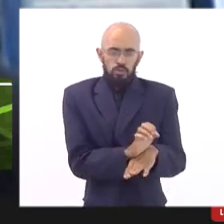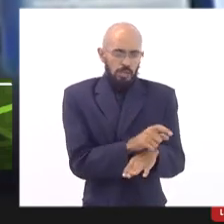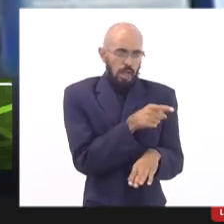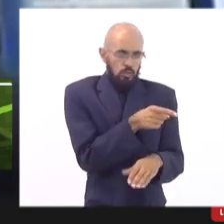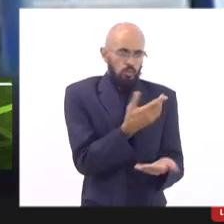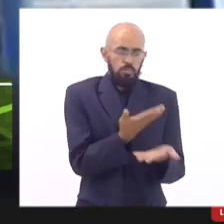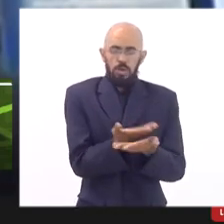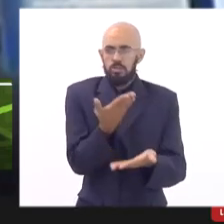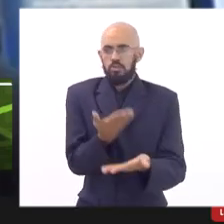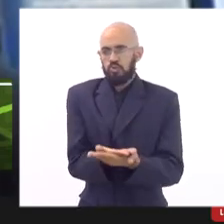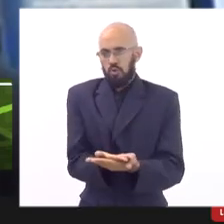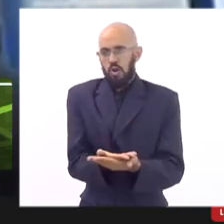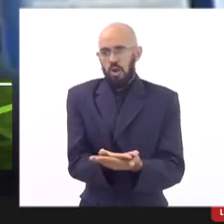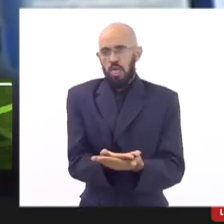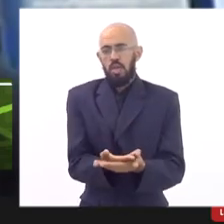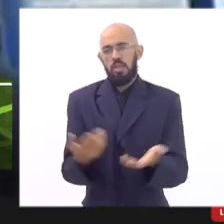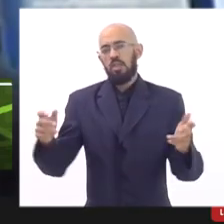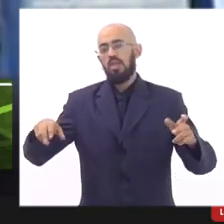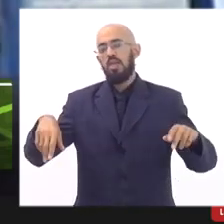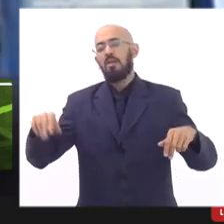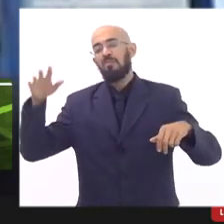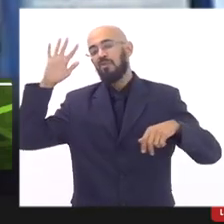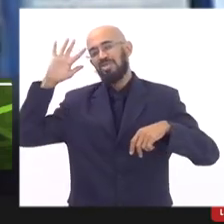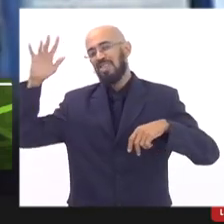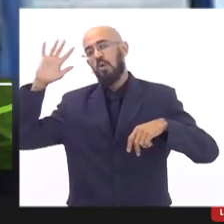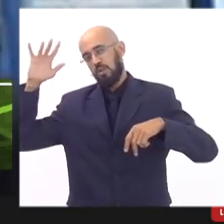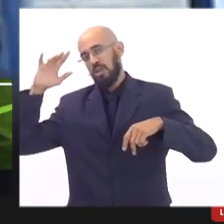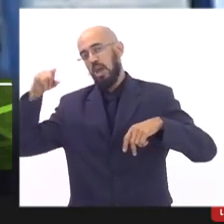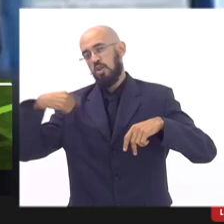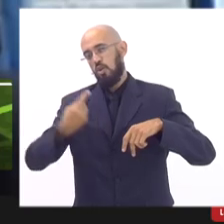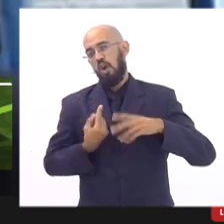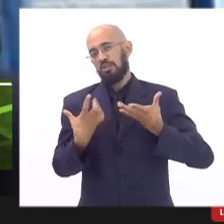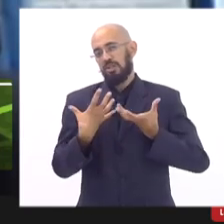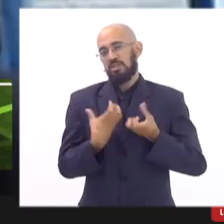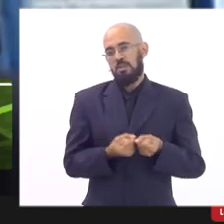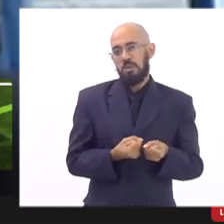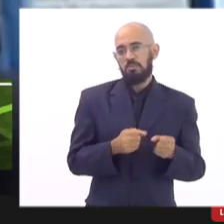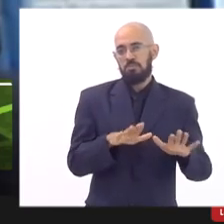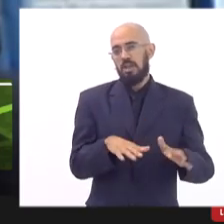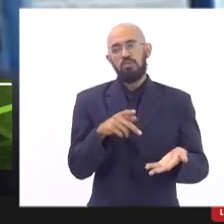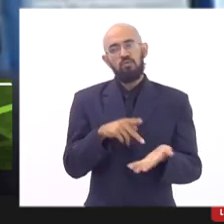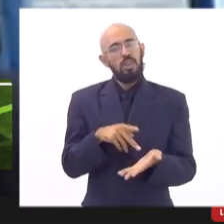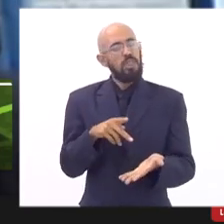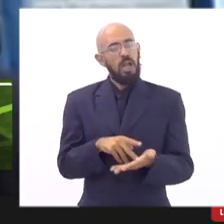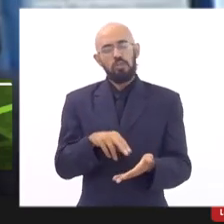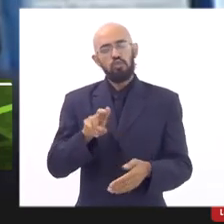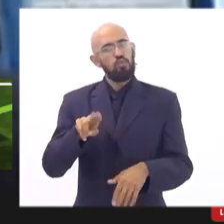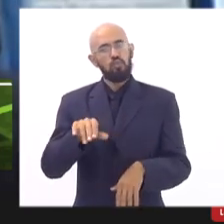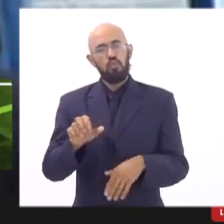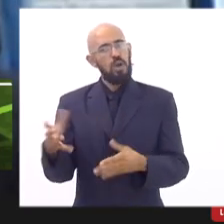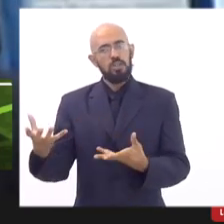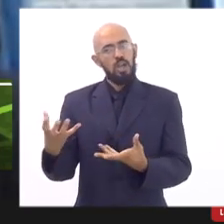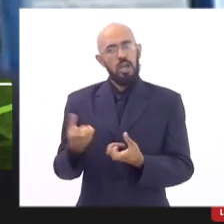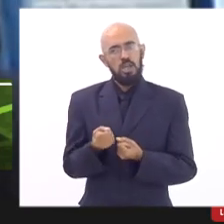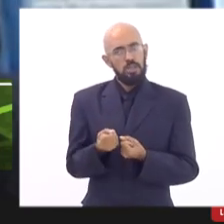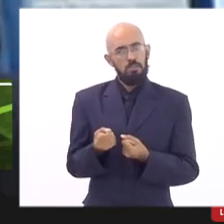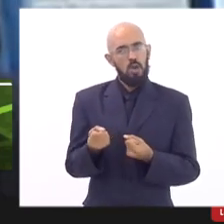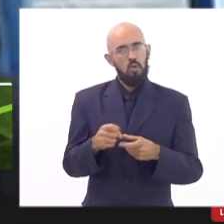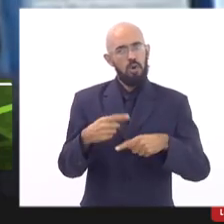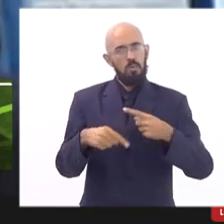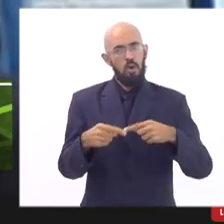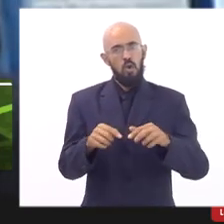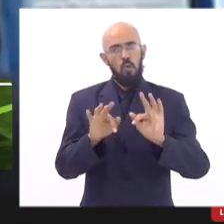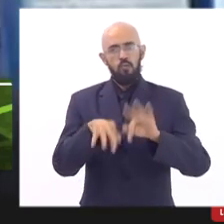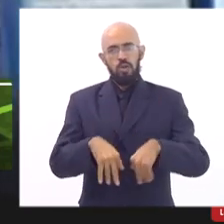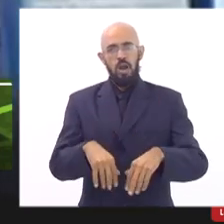escolas em tese nós recebemos aquele valor mas nunca assinamos ao final do